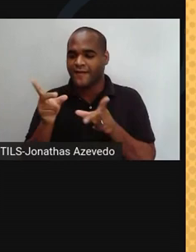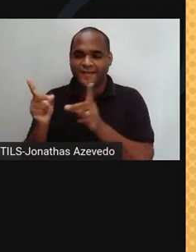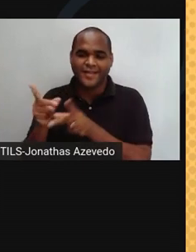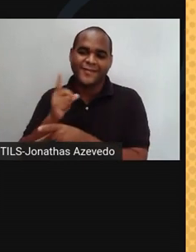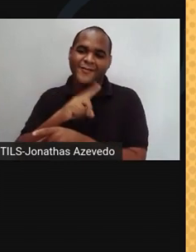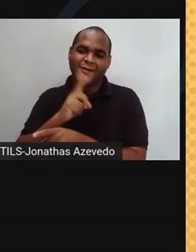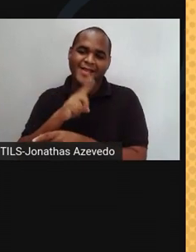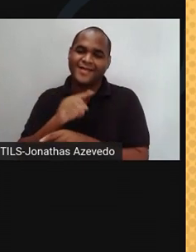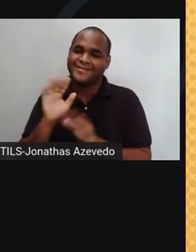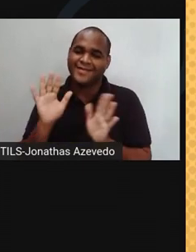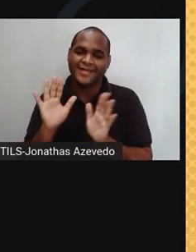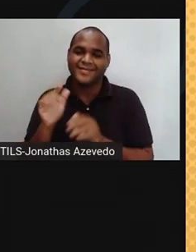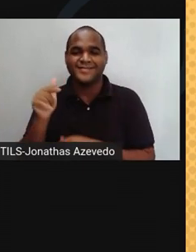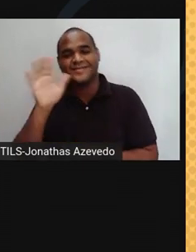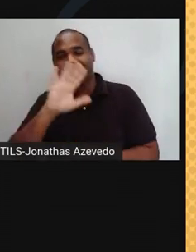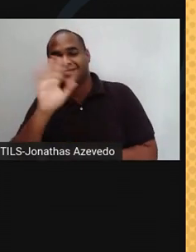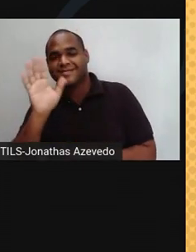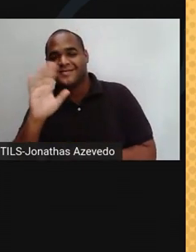picolé. Tchau!